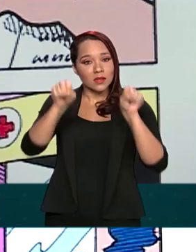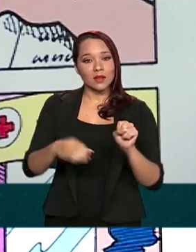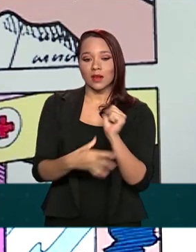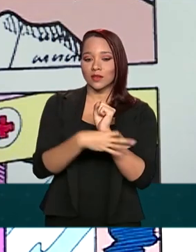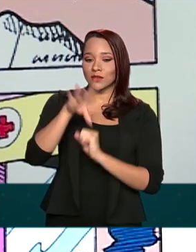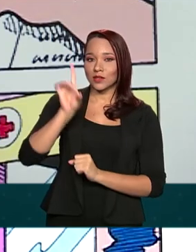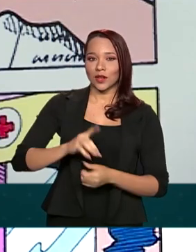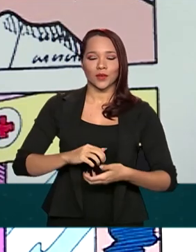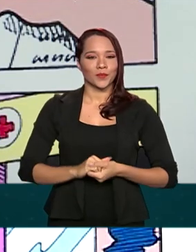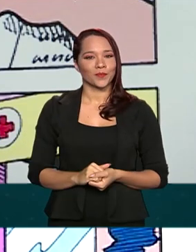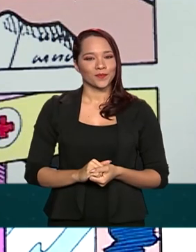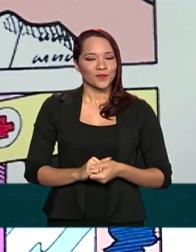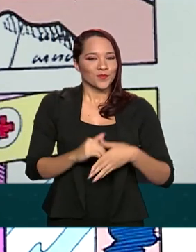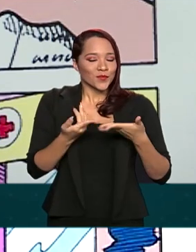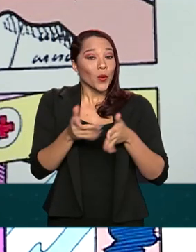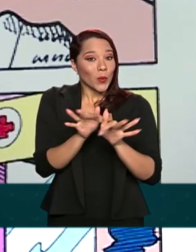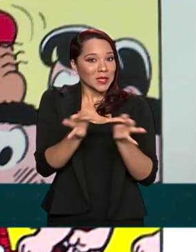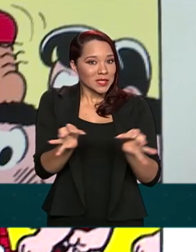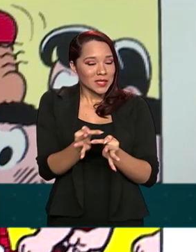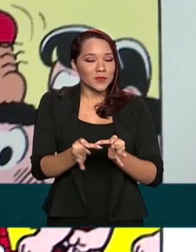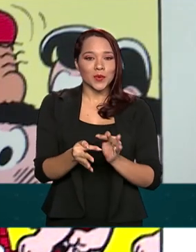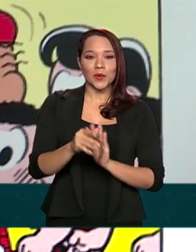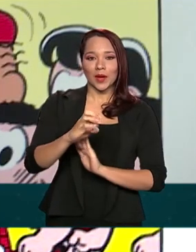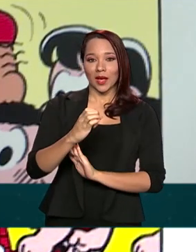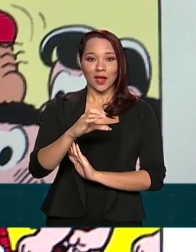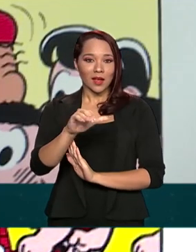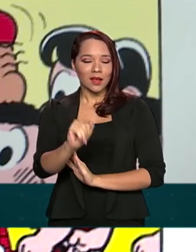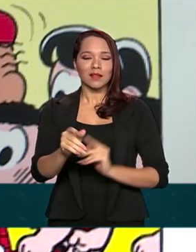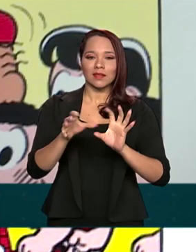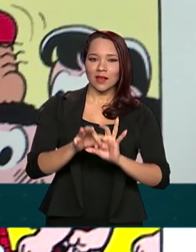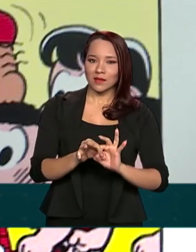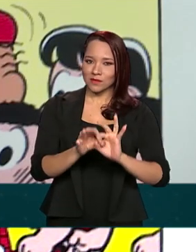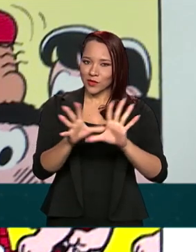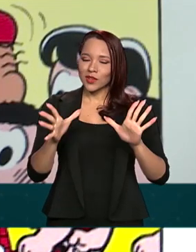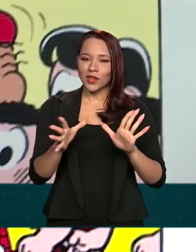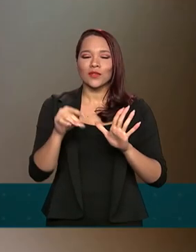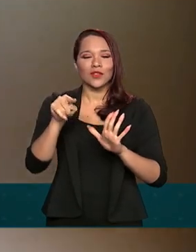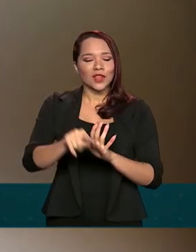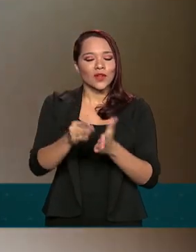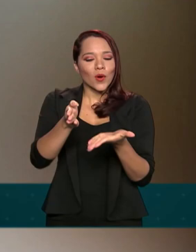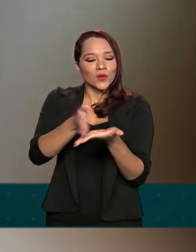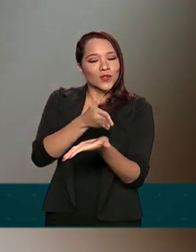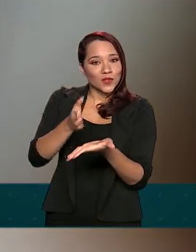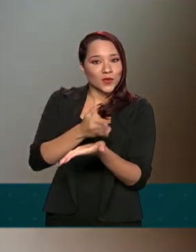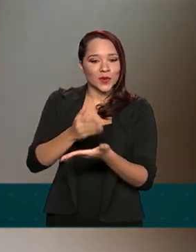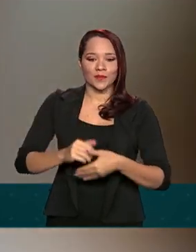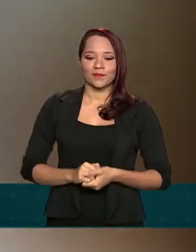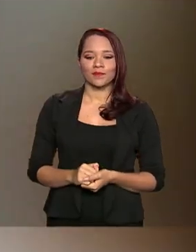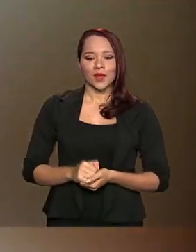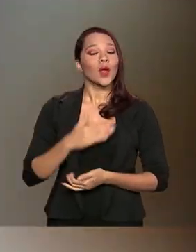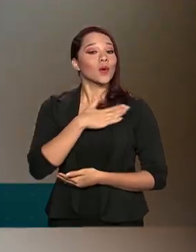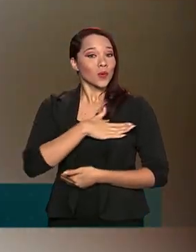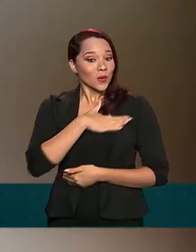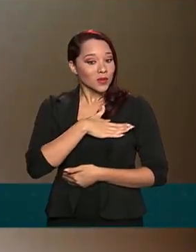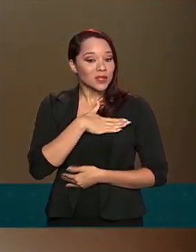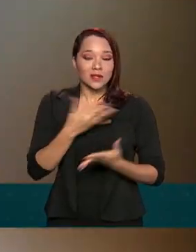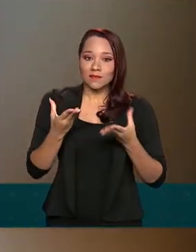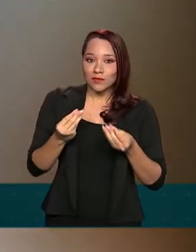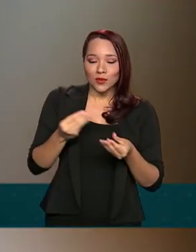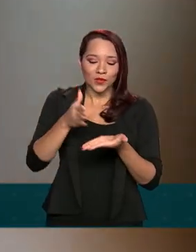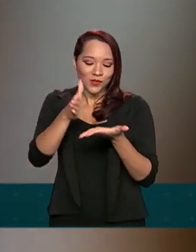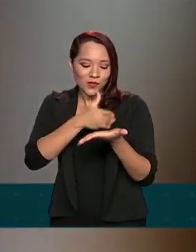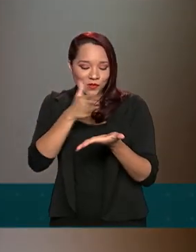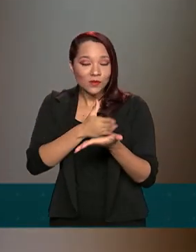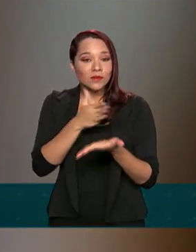direitos. Em uma linguagem simples, o Estatuto está disponível em forma de gibi. Eu gostei bastante do gibi